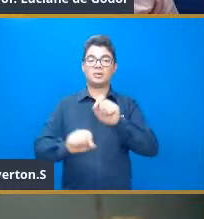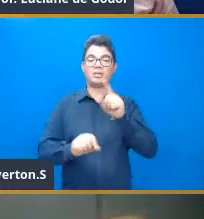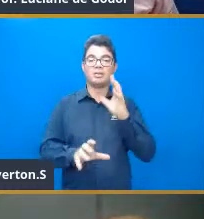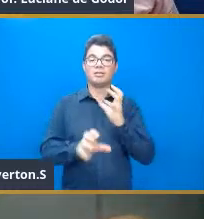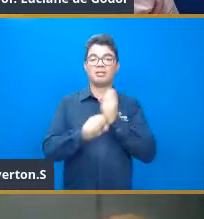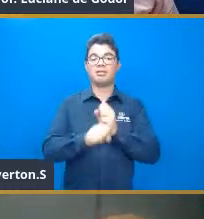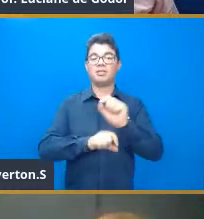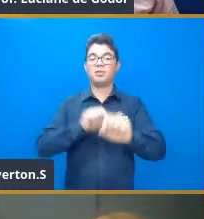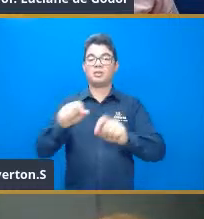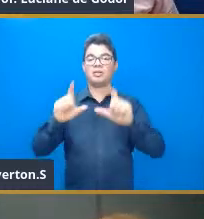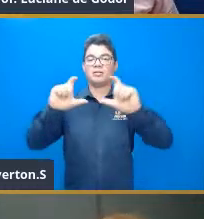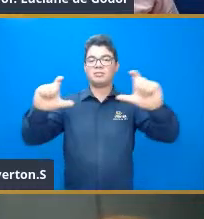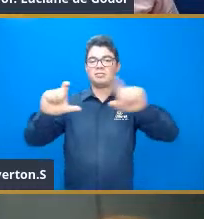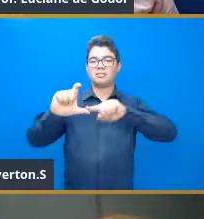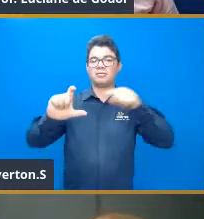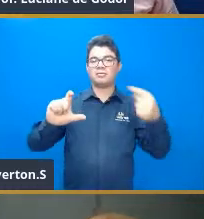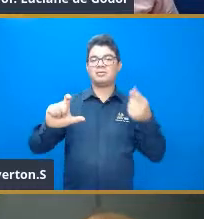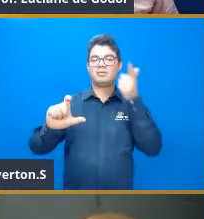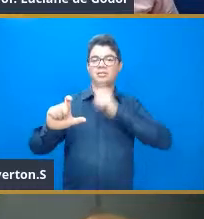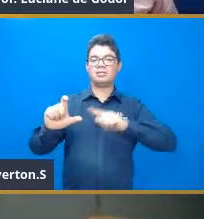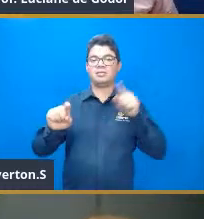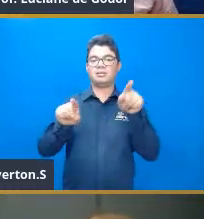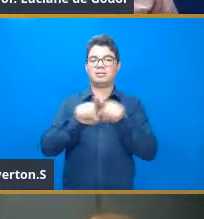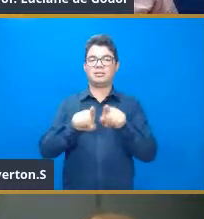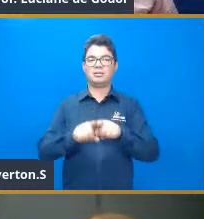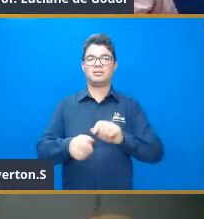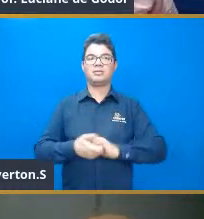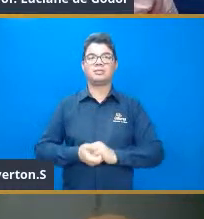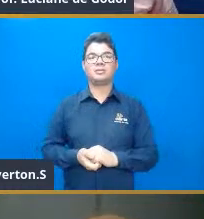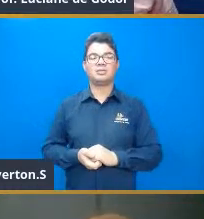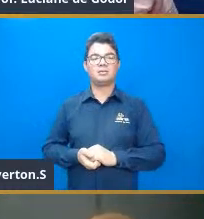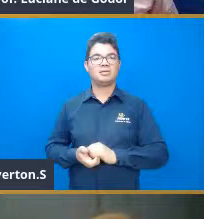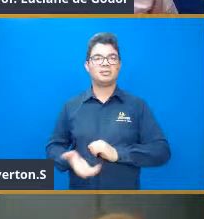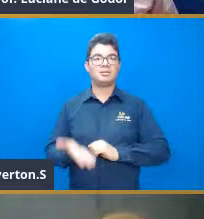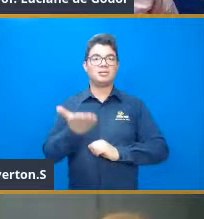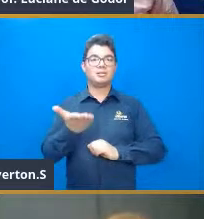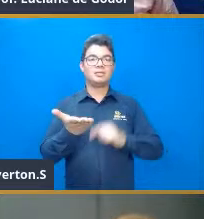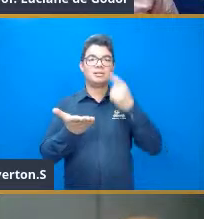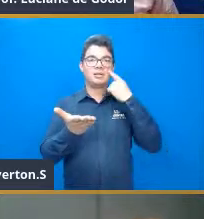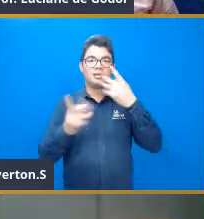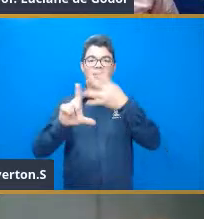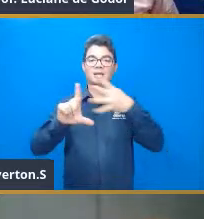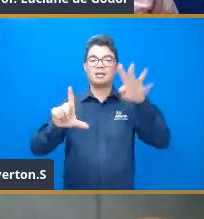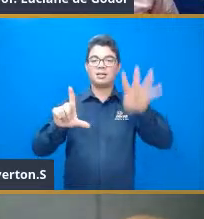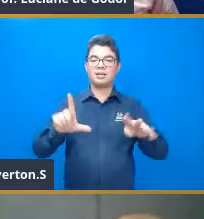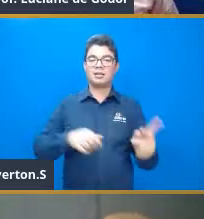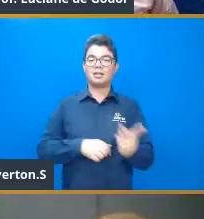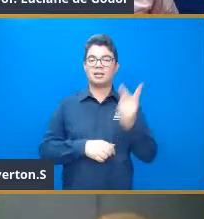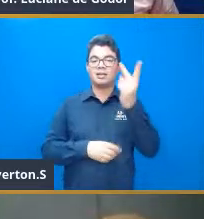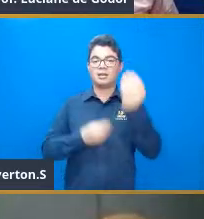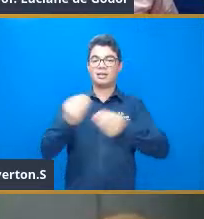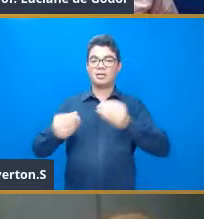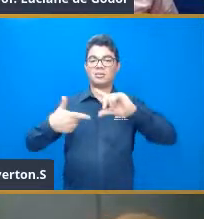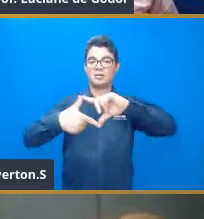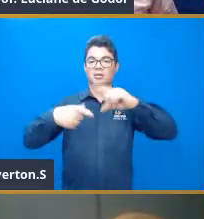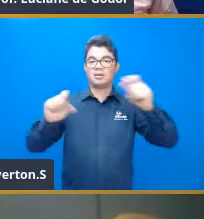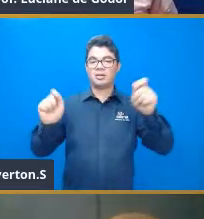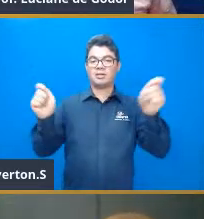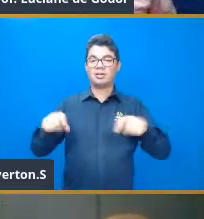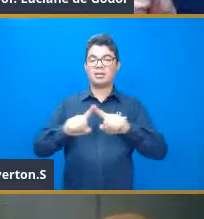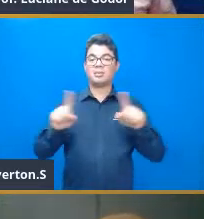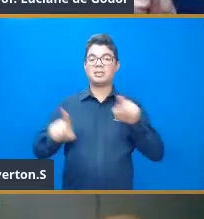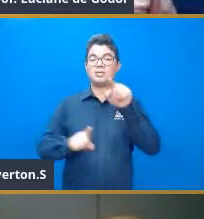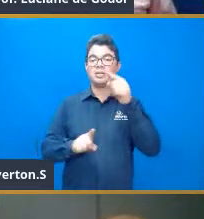vem lá a função pronta, na vida real, a pessoa teve que fazer a tabela, pegar os valores, achar o polinômio, mas aqui já foi